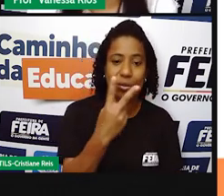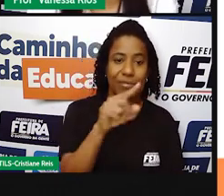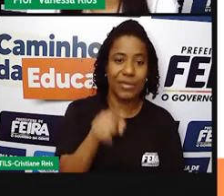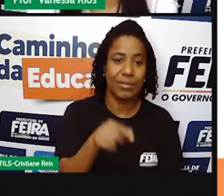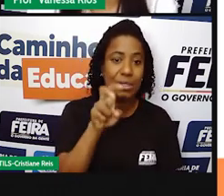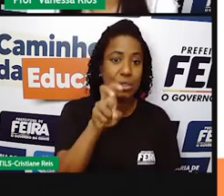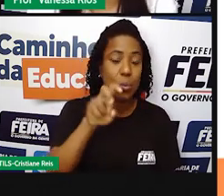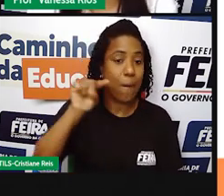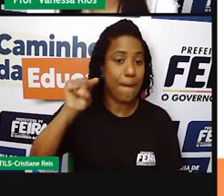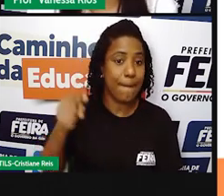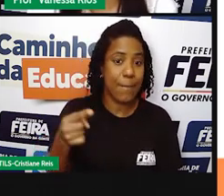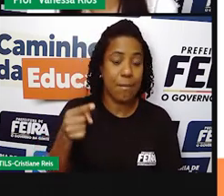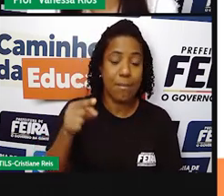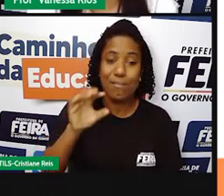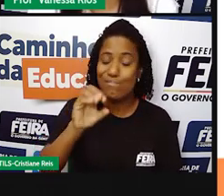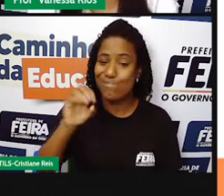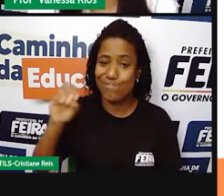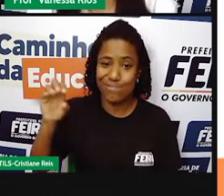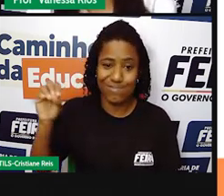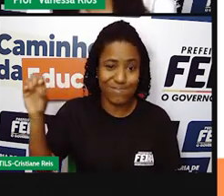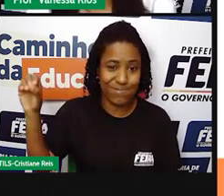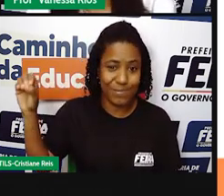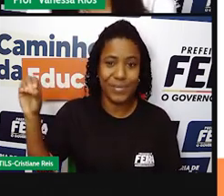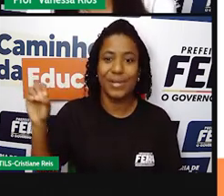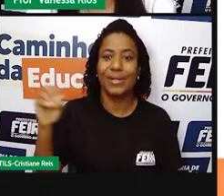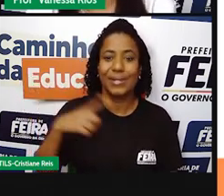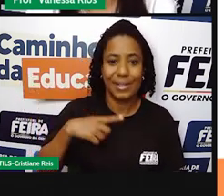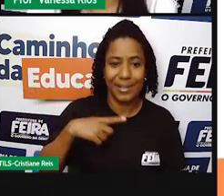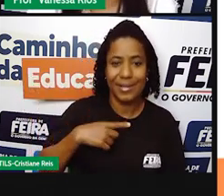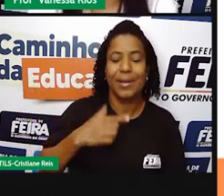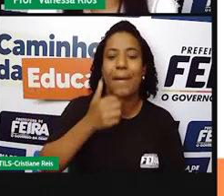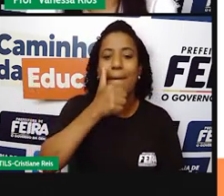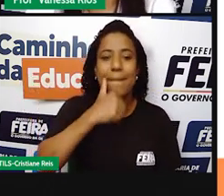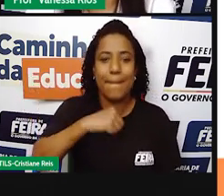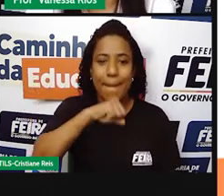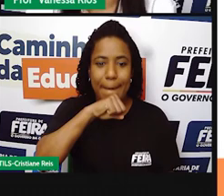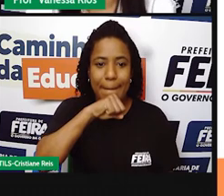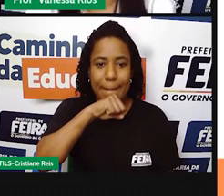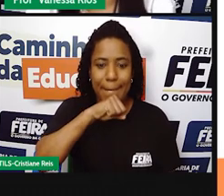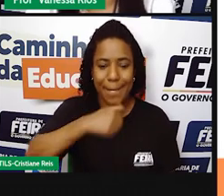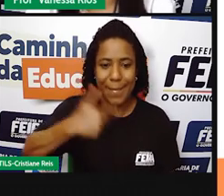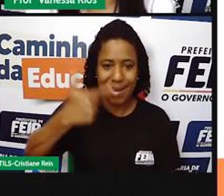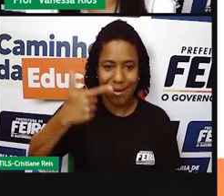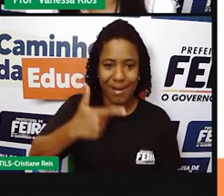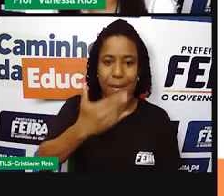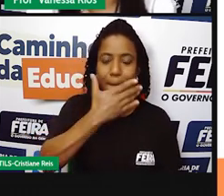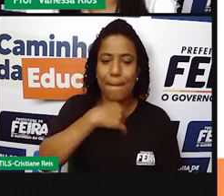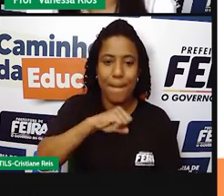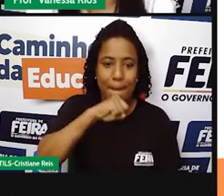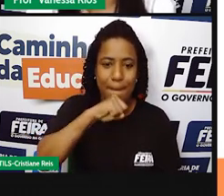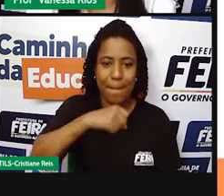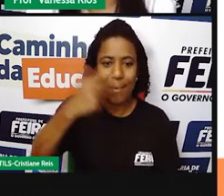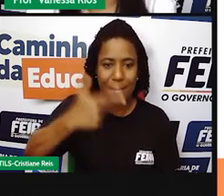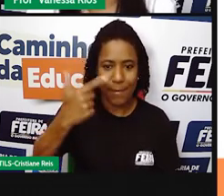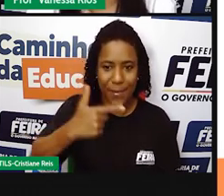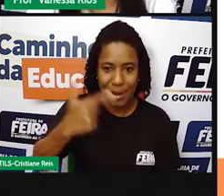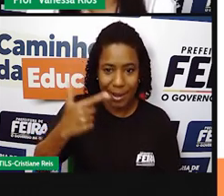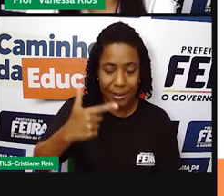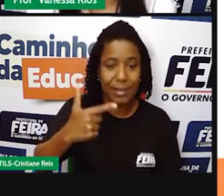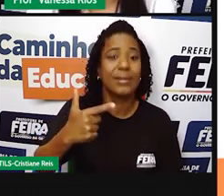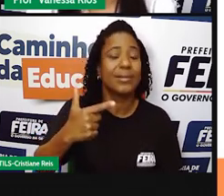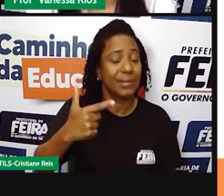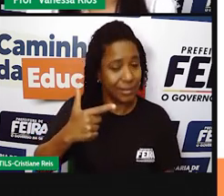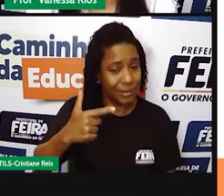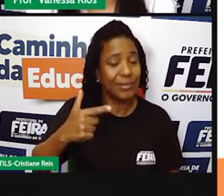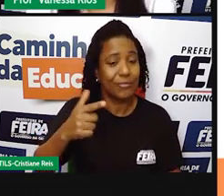de empeados que moram aí com padrastos e madrastas. E esse número aí é grande, assim, justamente por